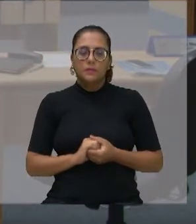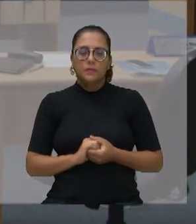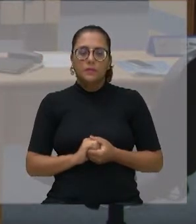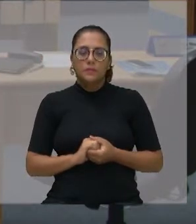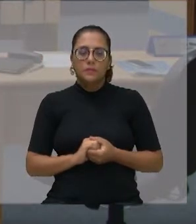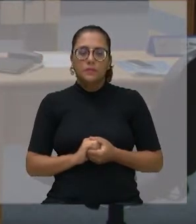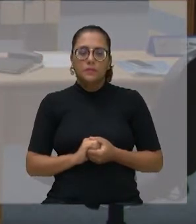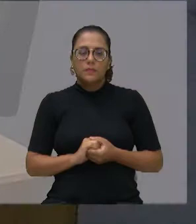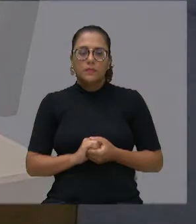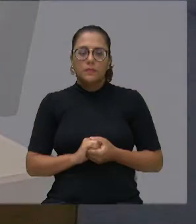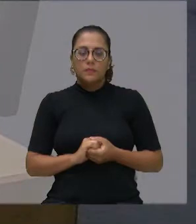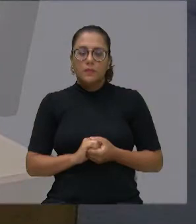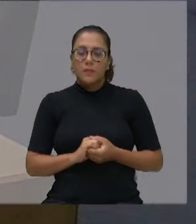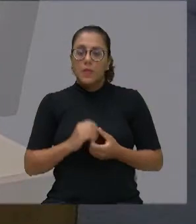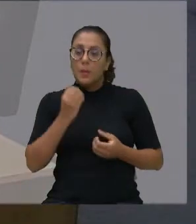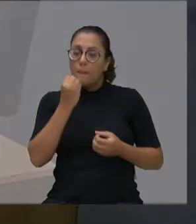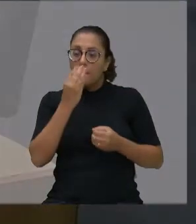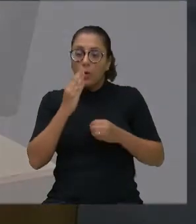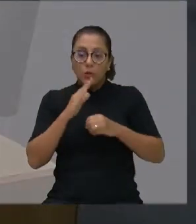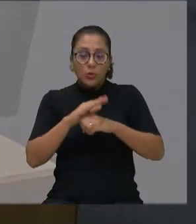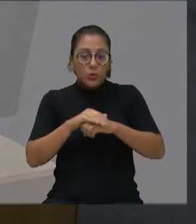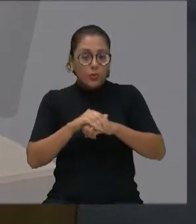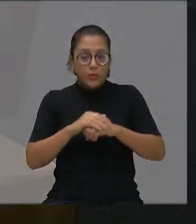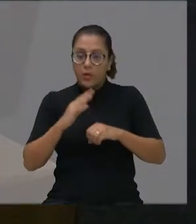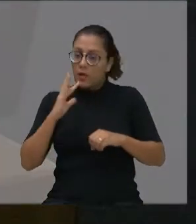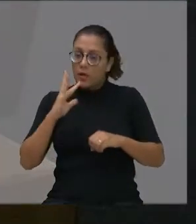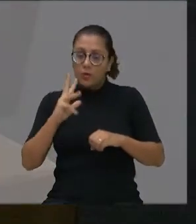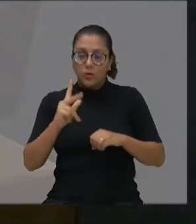Boa noite a todos e a todas.